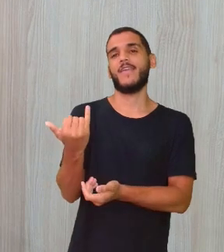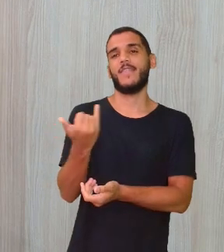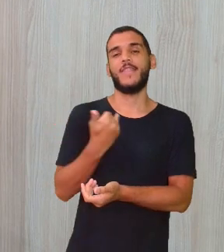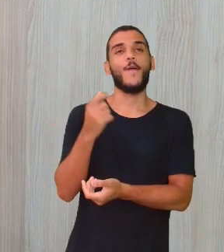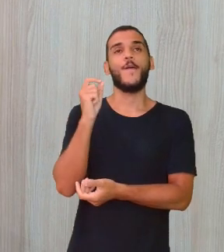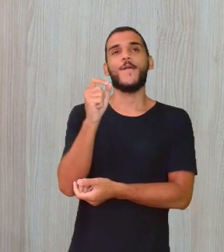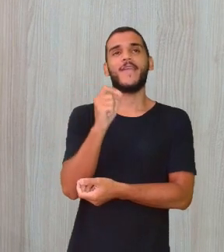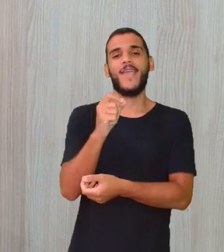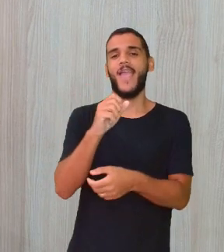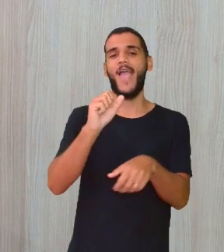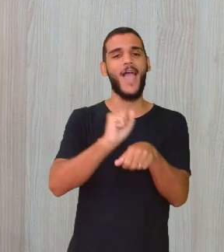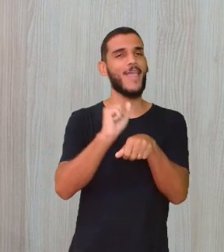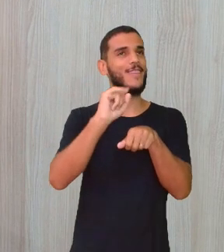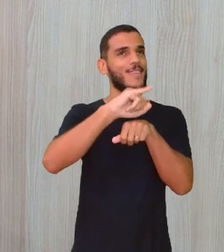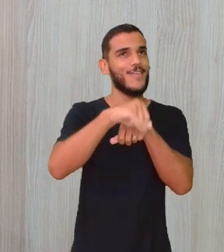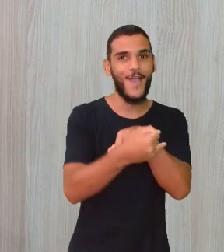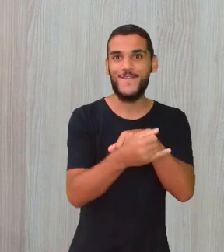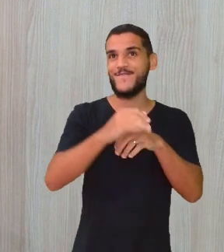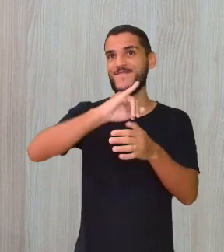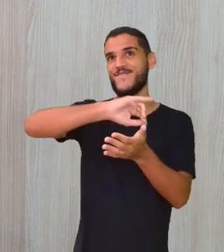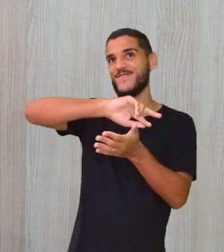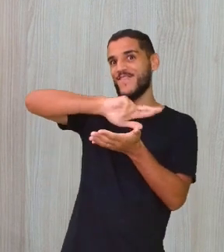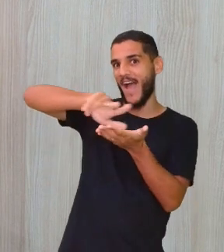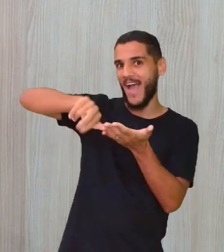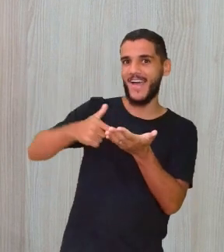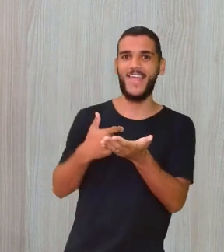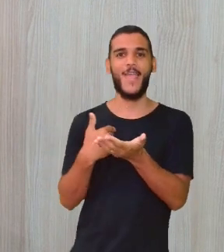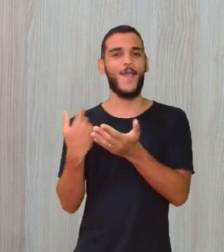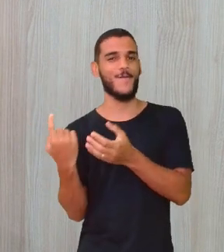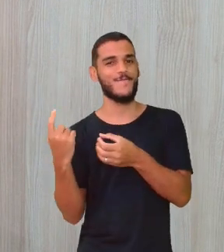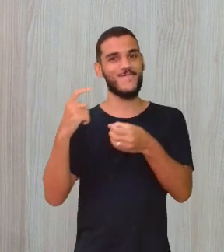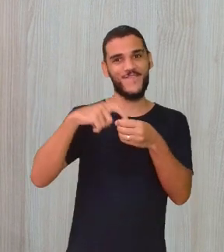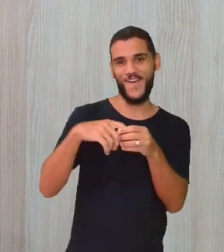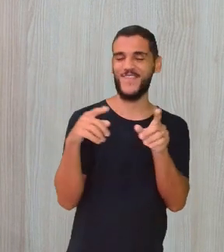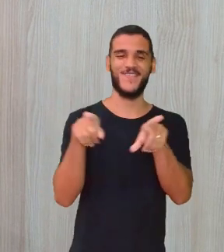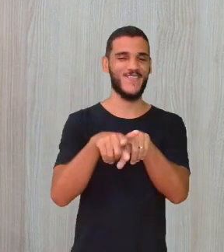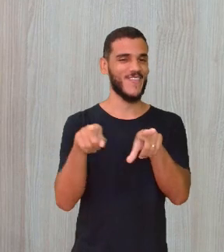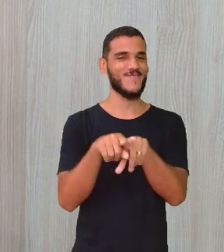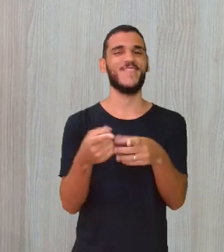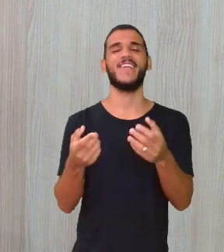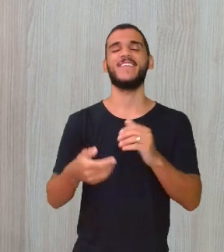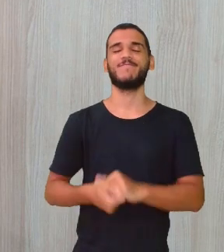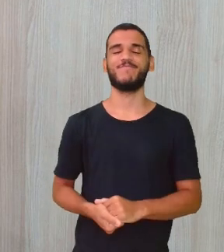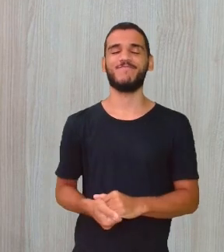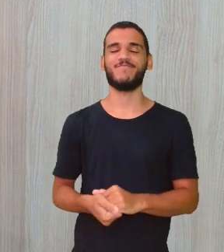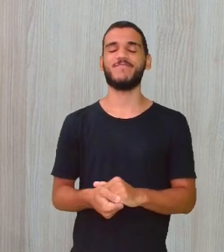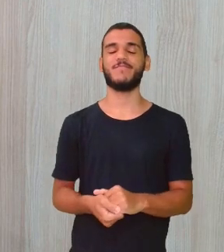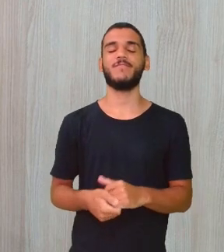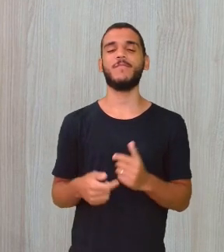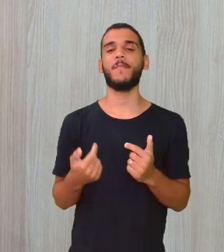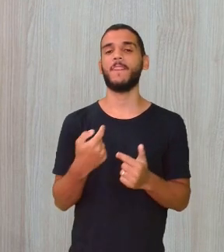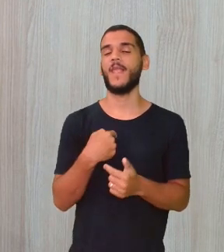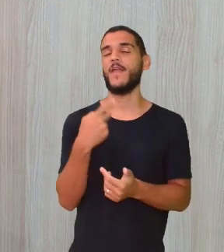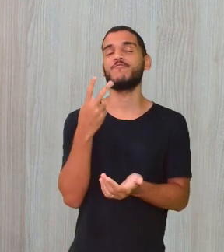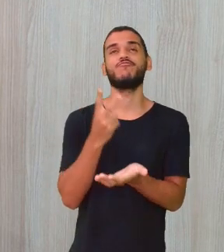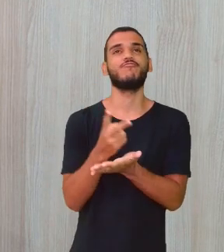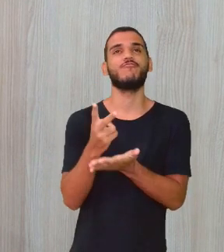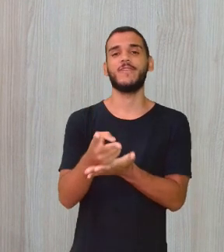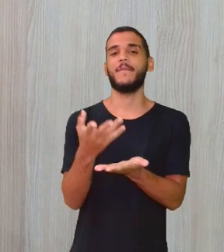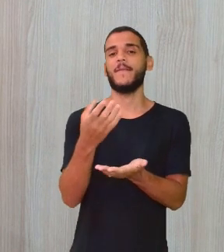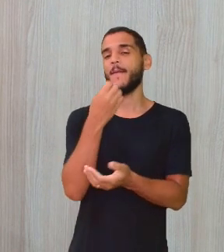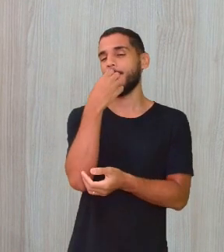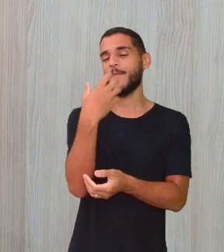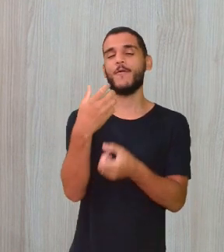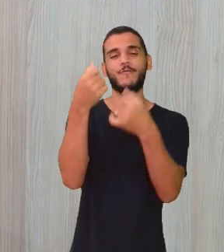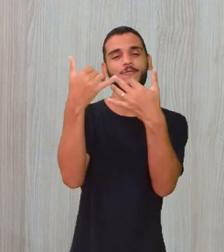adjetivos aqui, sabe? E eu retorno para ela, é sempre bom falarmos desses